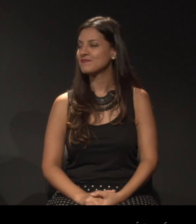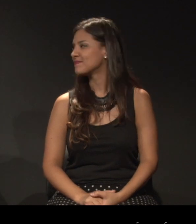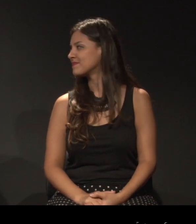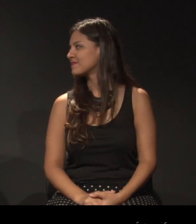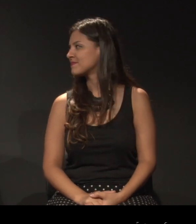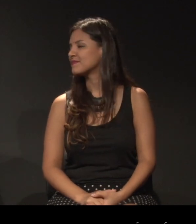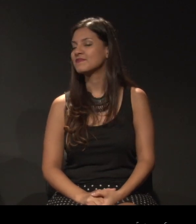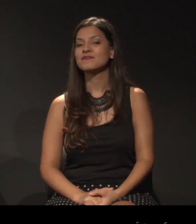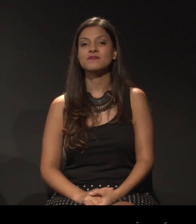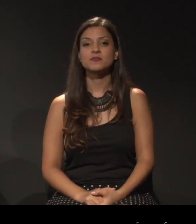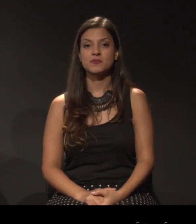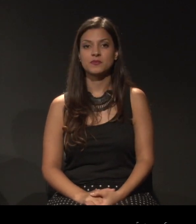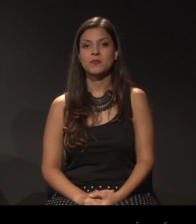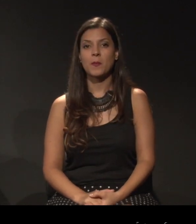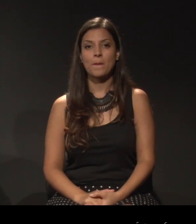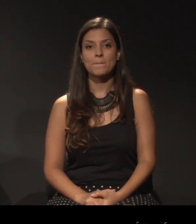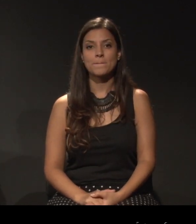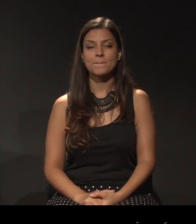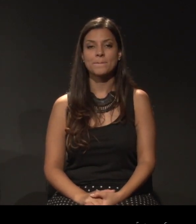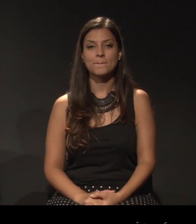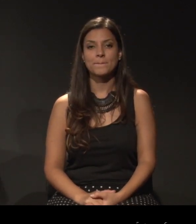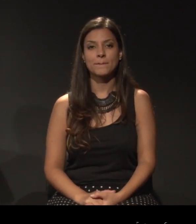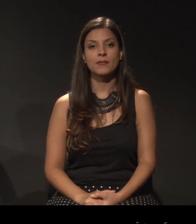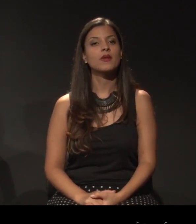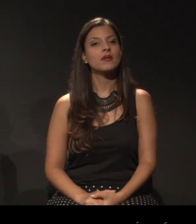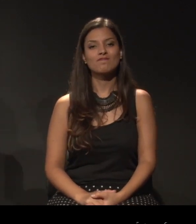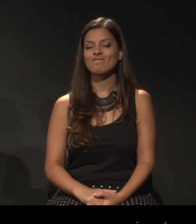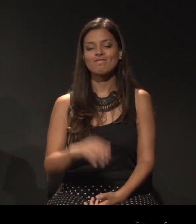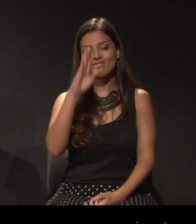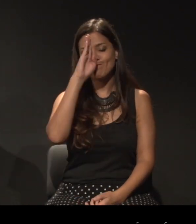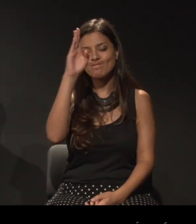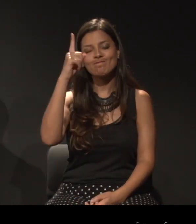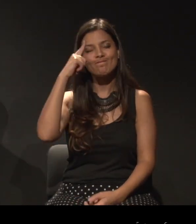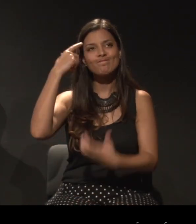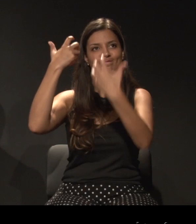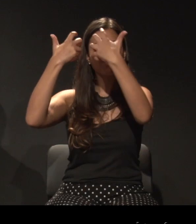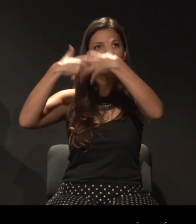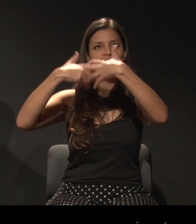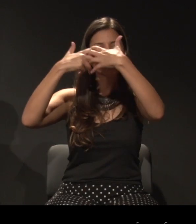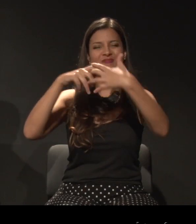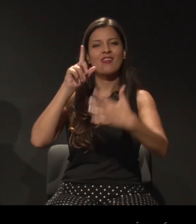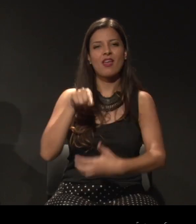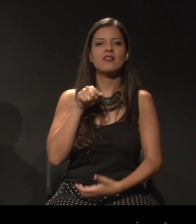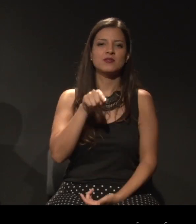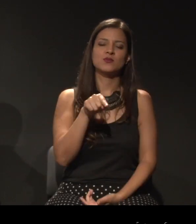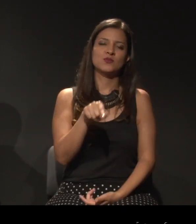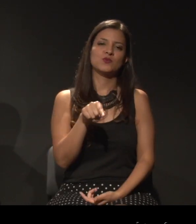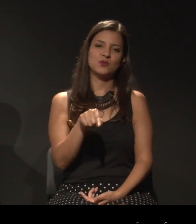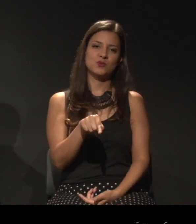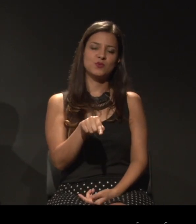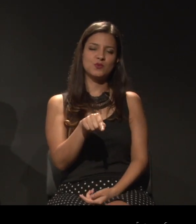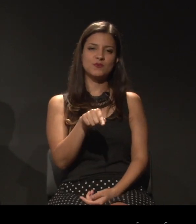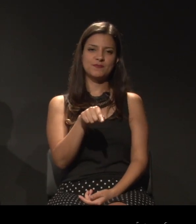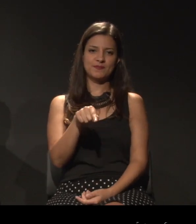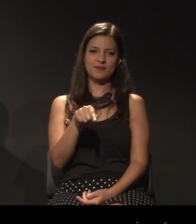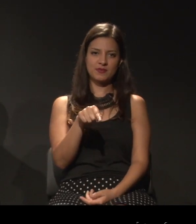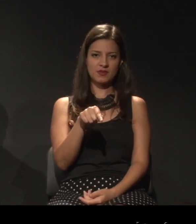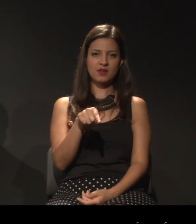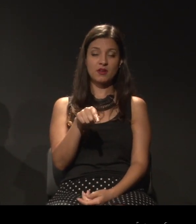Você sabe que essa é uma das maiores reflexões que eu tenho. Eu reflito muito sobre